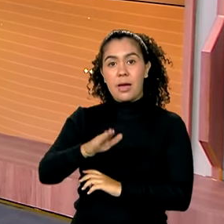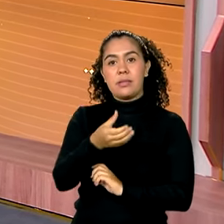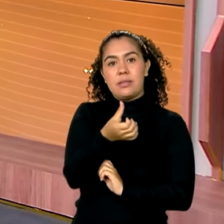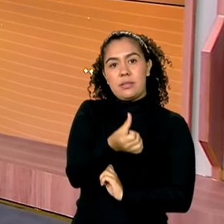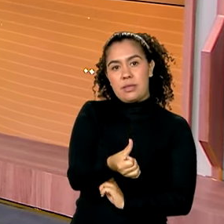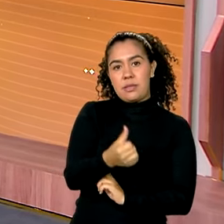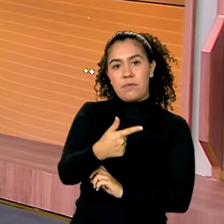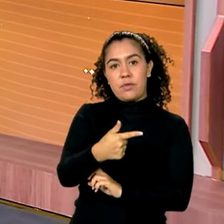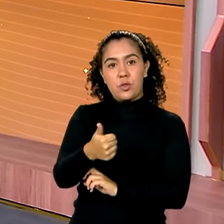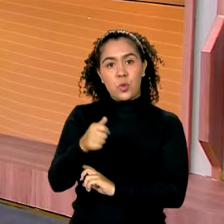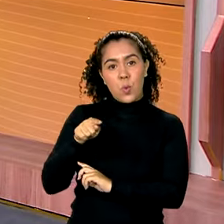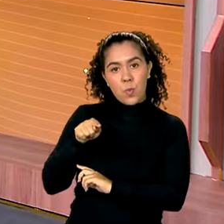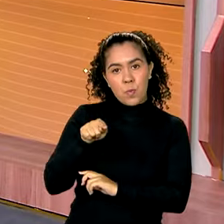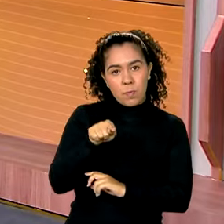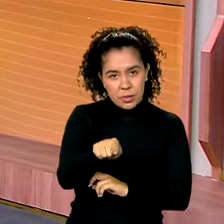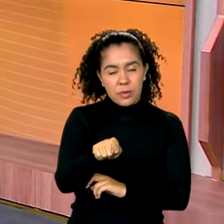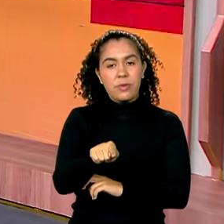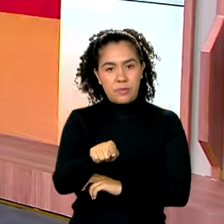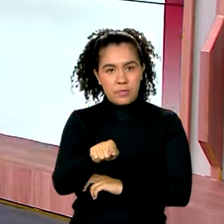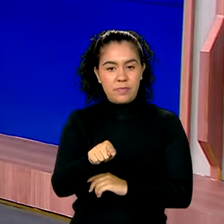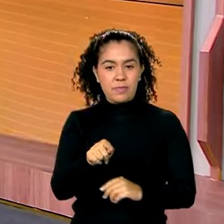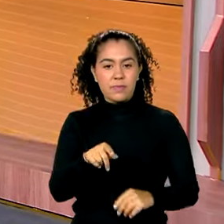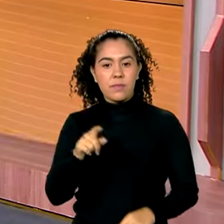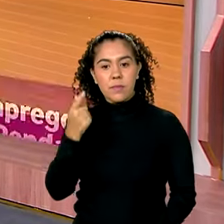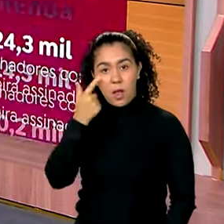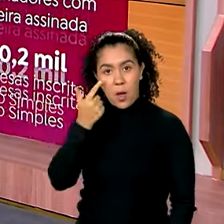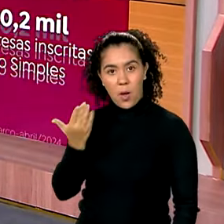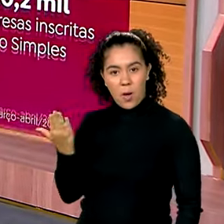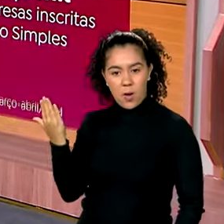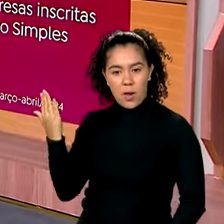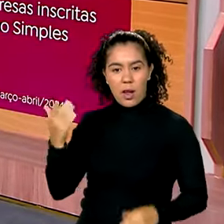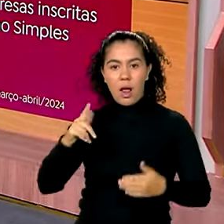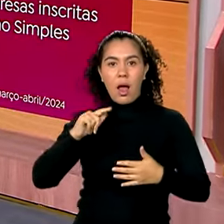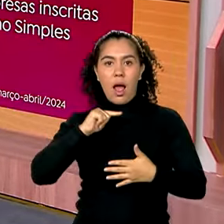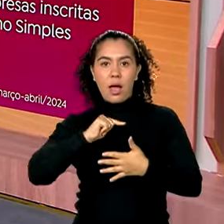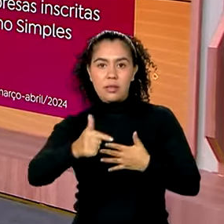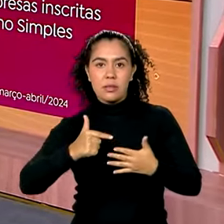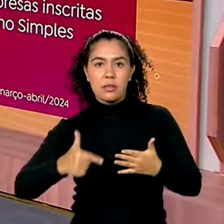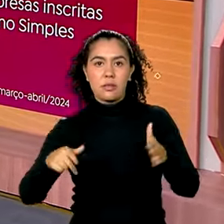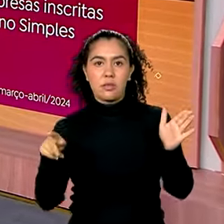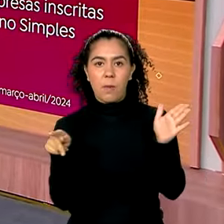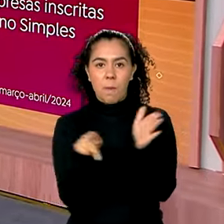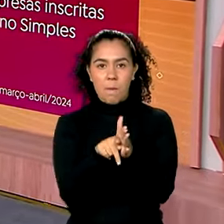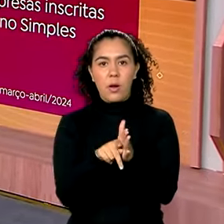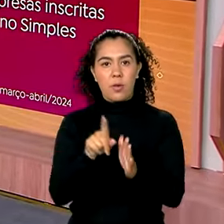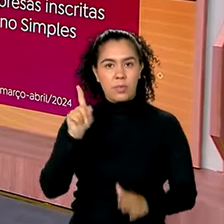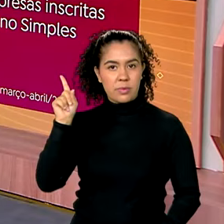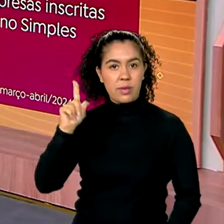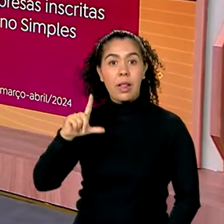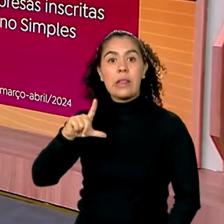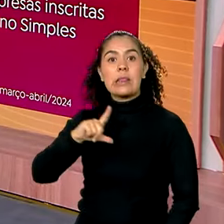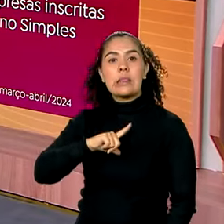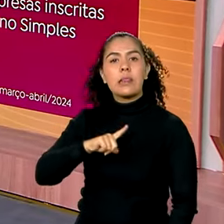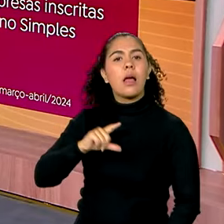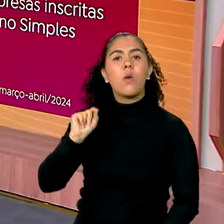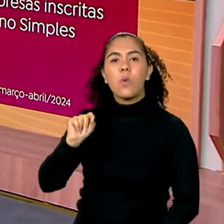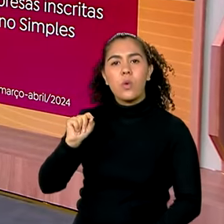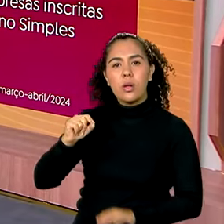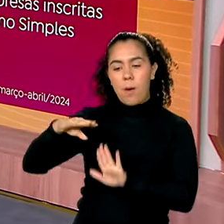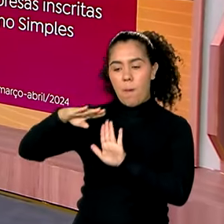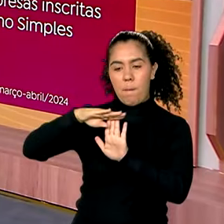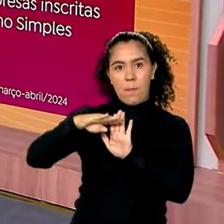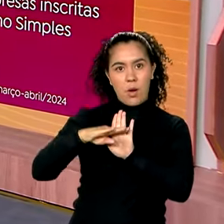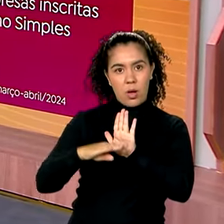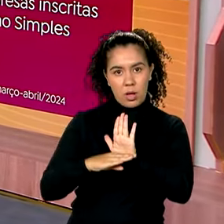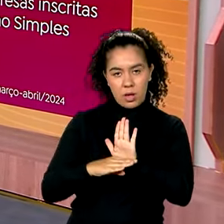de acordo com o censo do IBGE. Vamos dar uma olhada nas ações do governo federal em Contagem? A cidade está incluída no programa Cidades